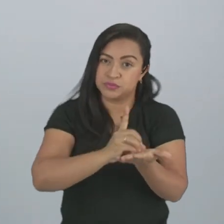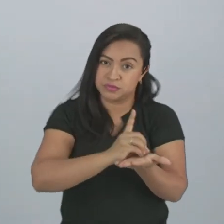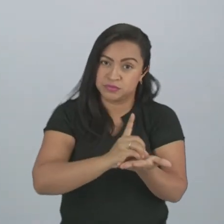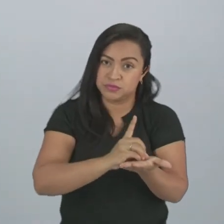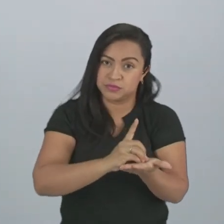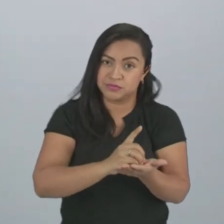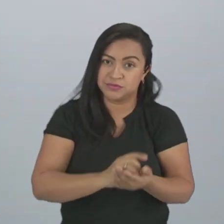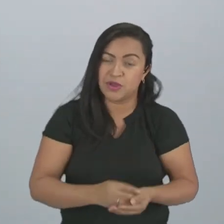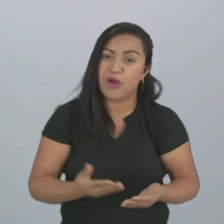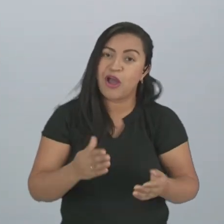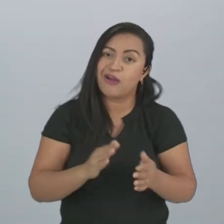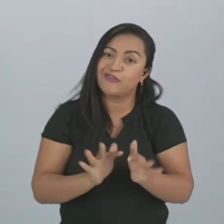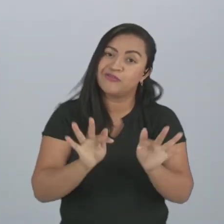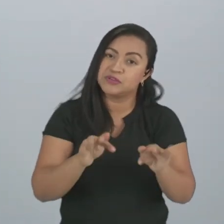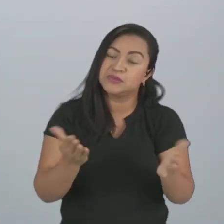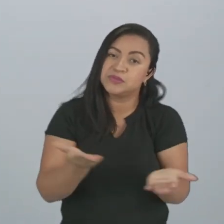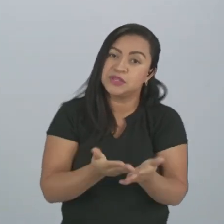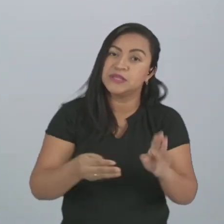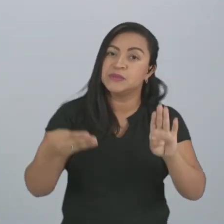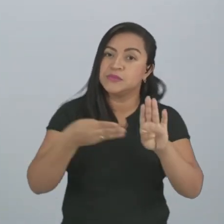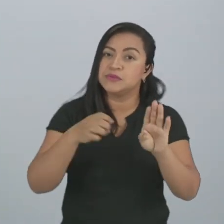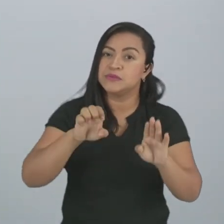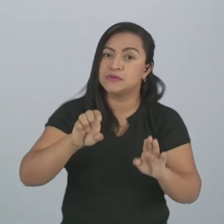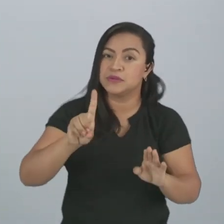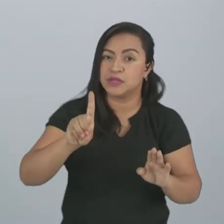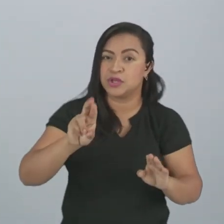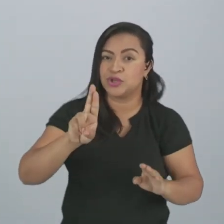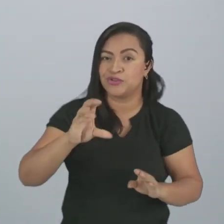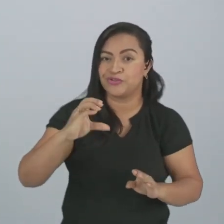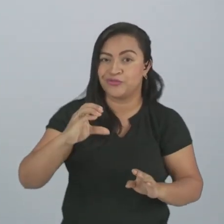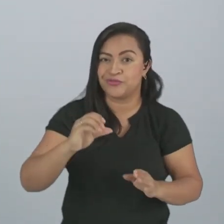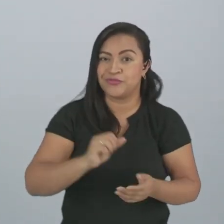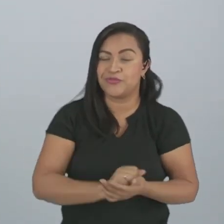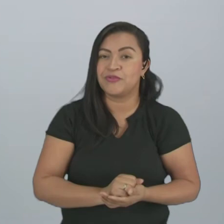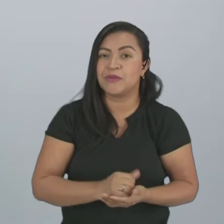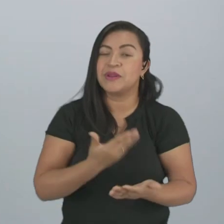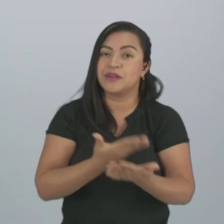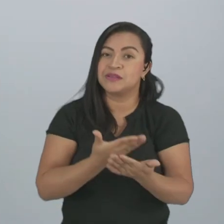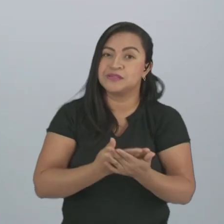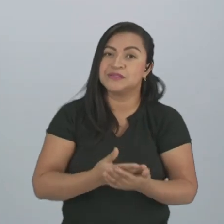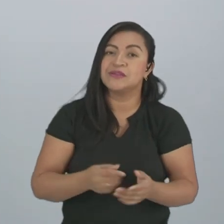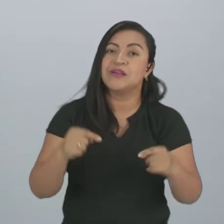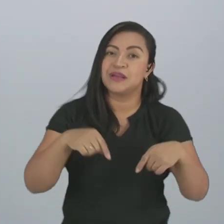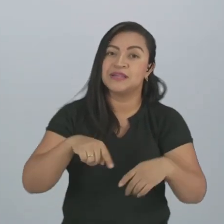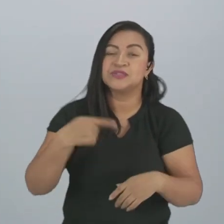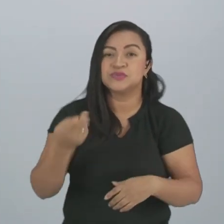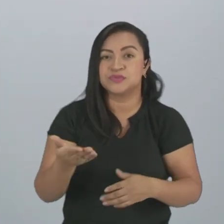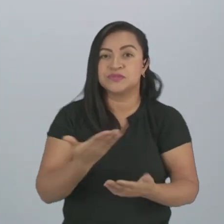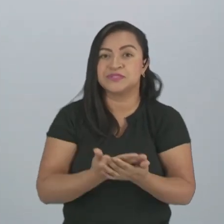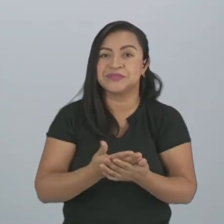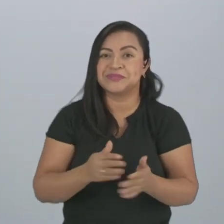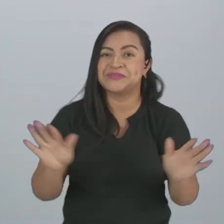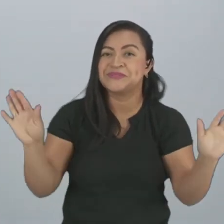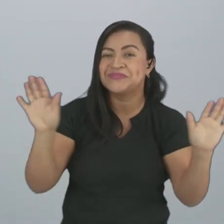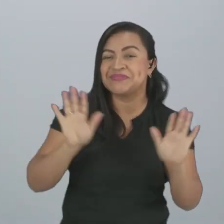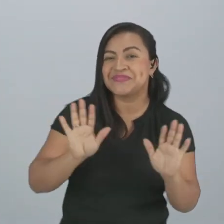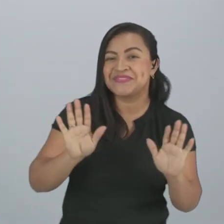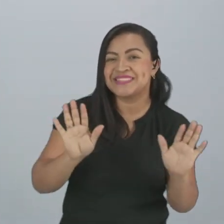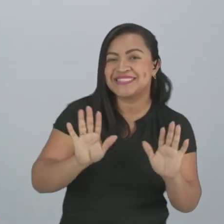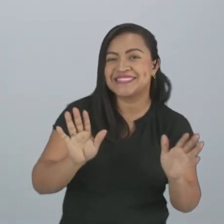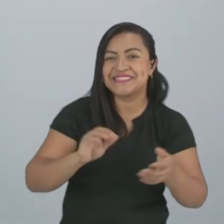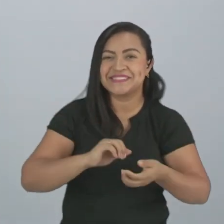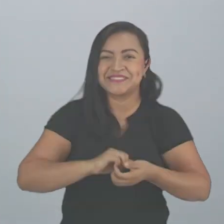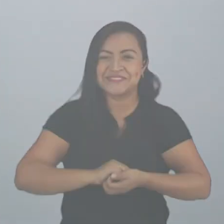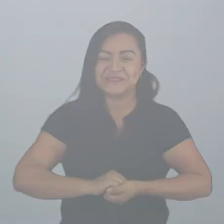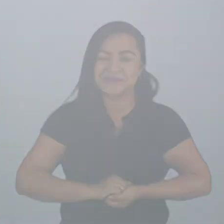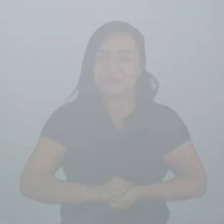Vamos ficar por aqui. E pode acessar lá a plataforma Eduque. Pra ter acesso a essa aula e muitas outras. Tá bom? Te aguardo na próxima aula.